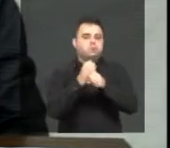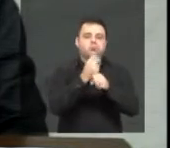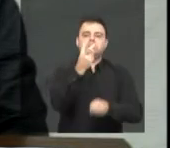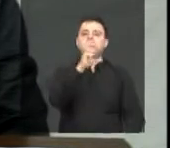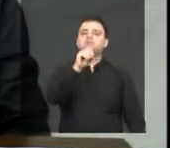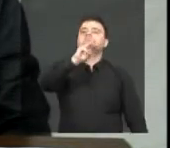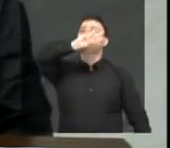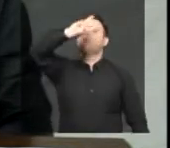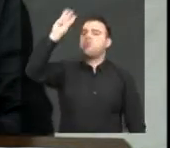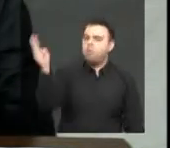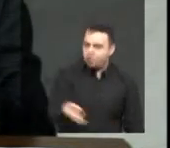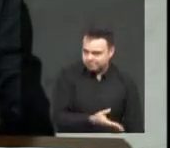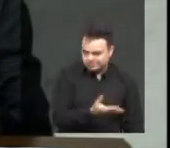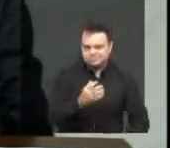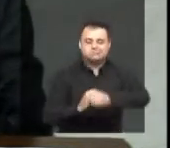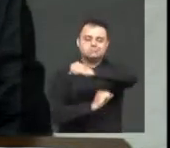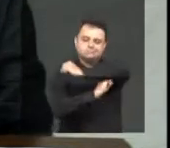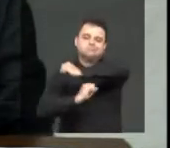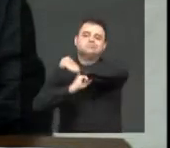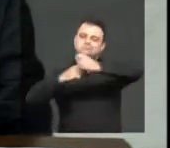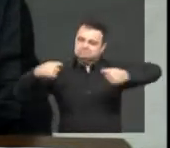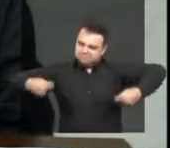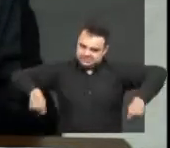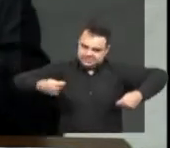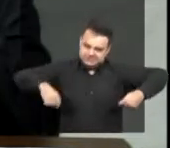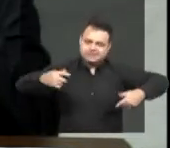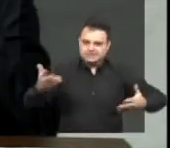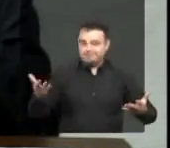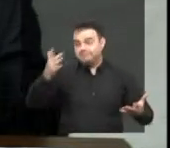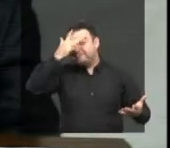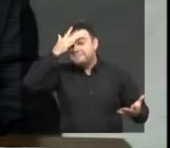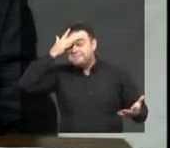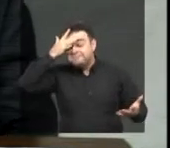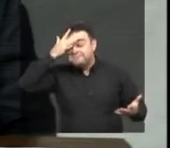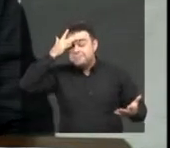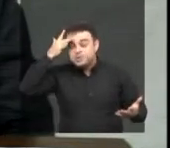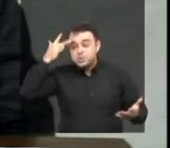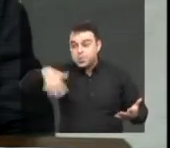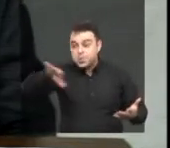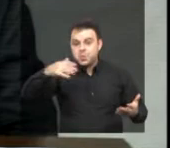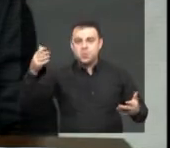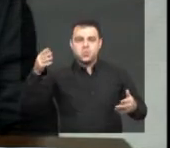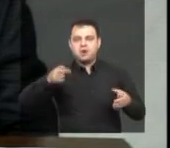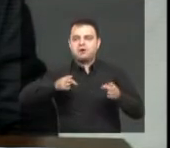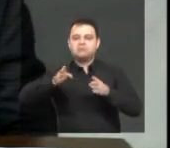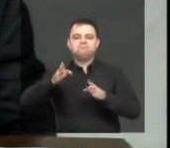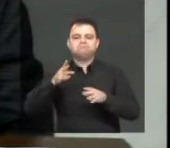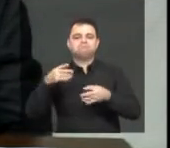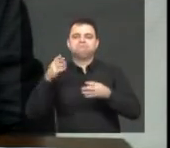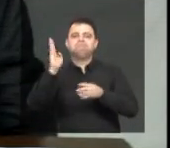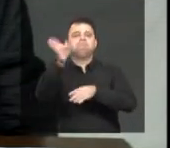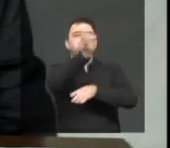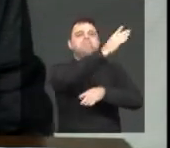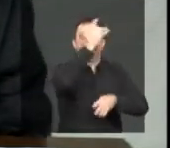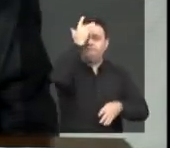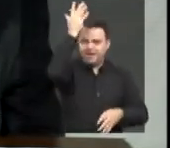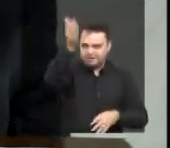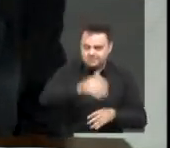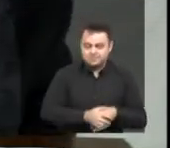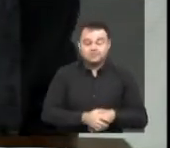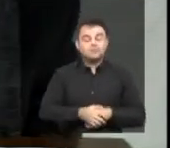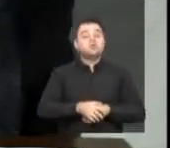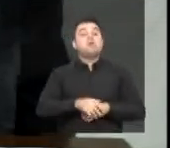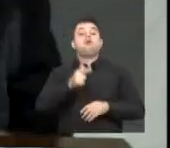meio milhão de habitantes. Então isso vai ajudar muito. E também conseguimos ali a pavimentação de